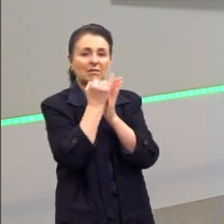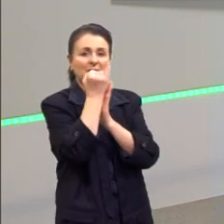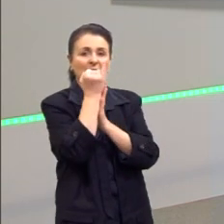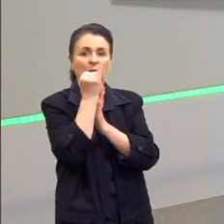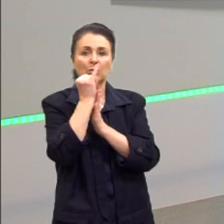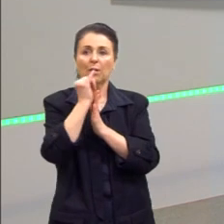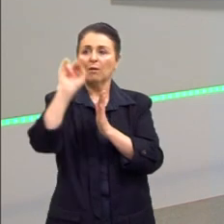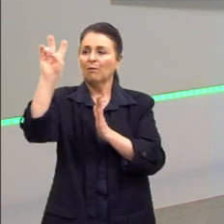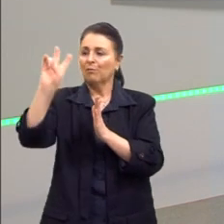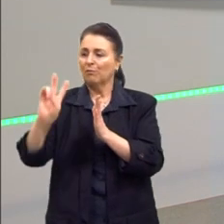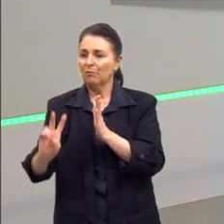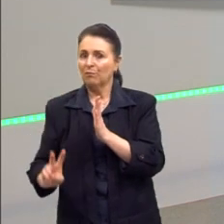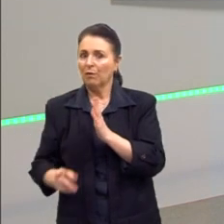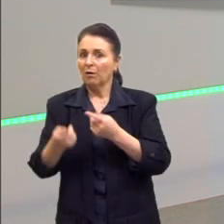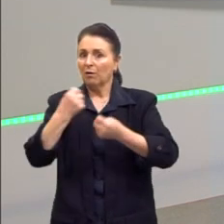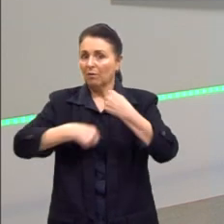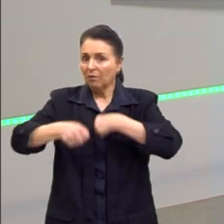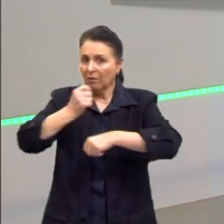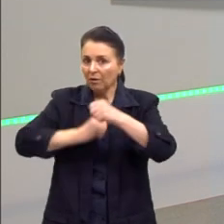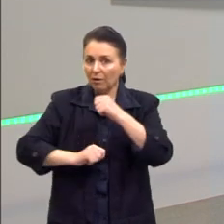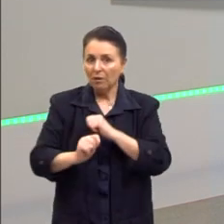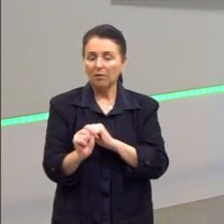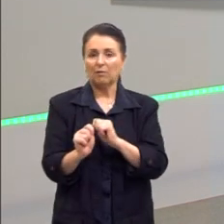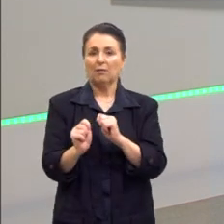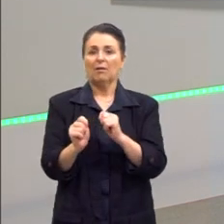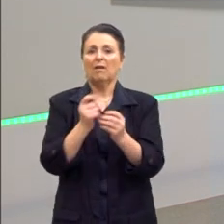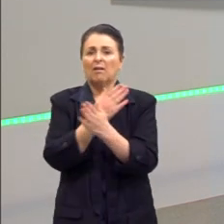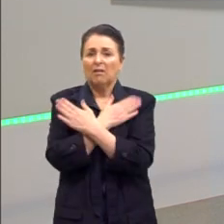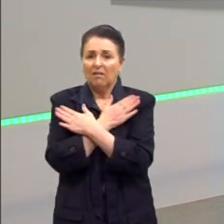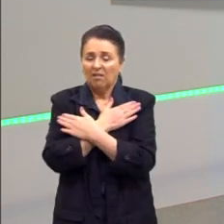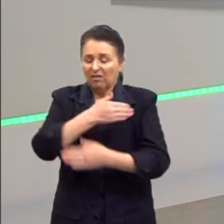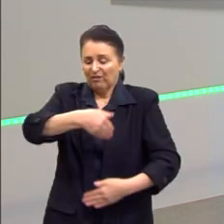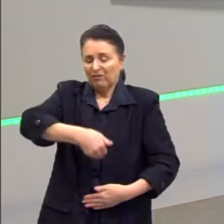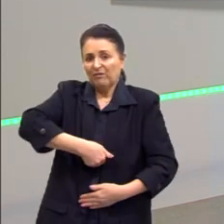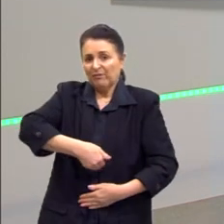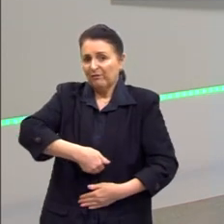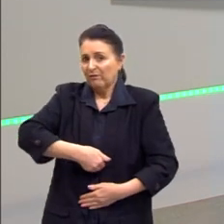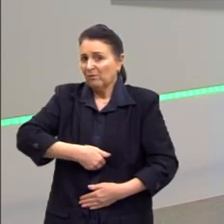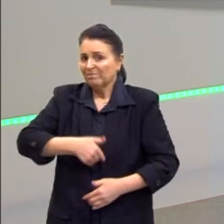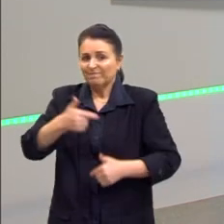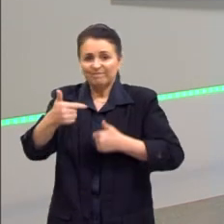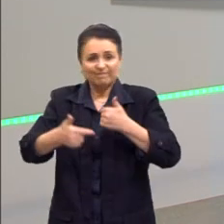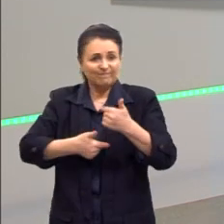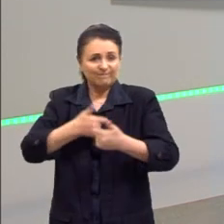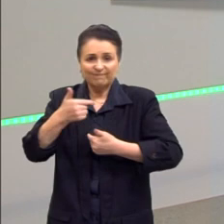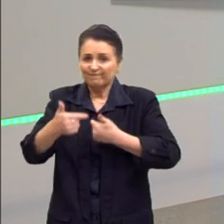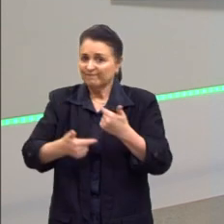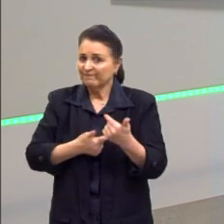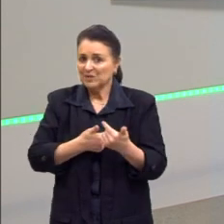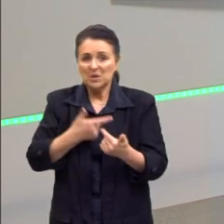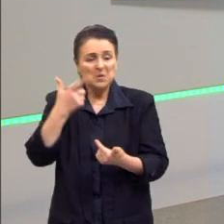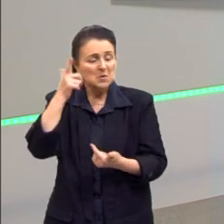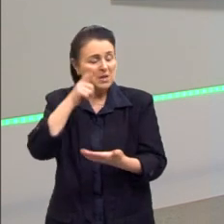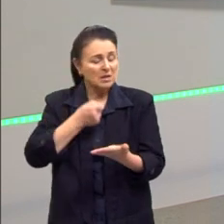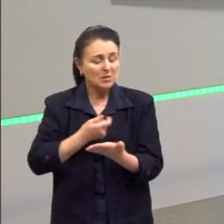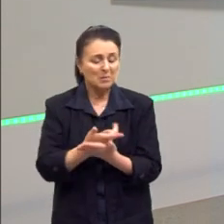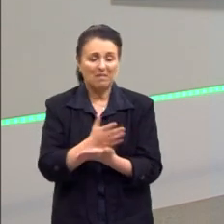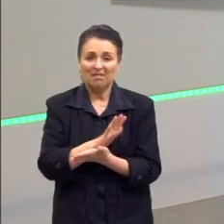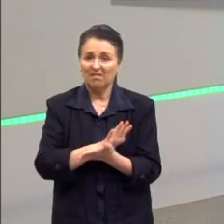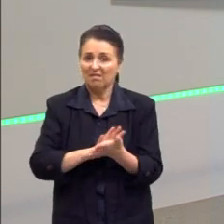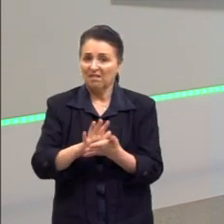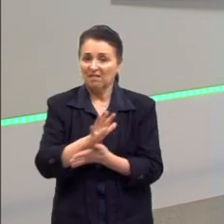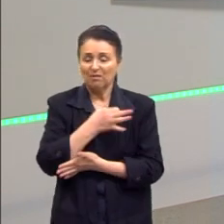desvalorização econômica, muita gente desempregada passando fome, sem conseguir comprar as coisas, ela foi terrível.